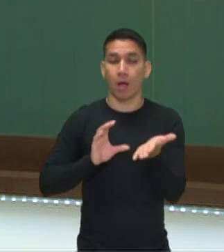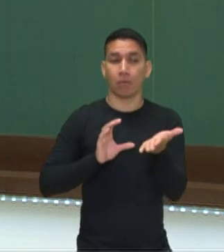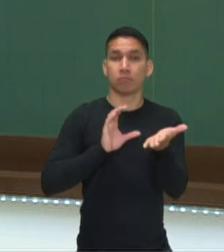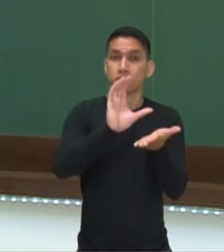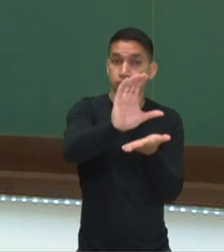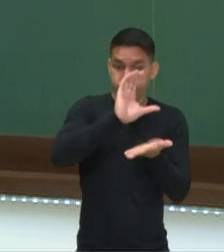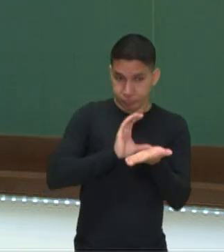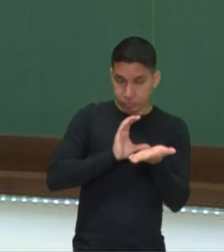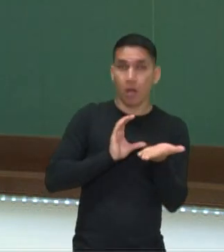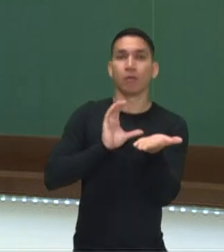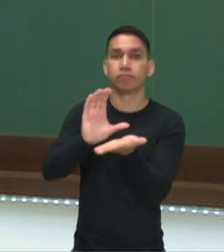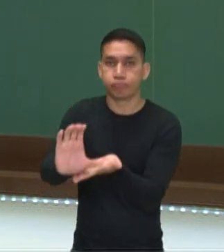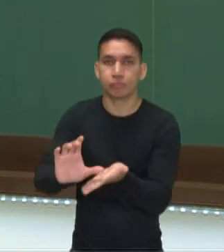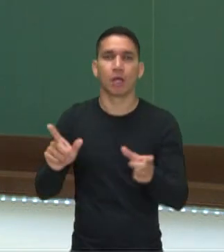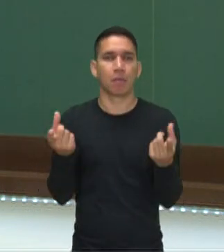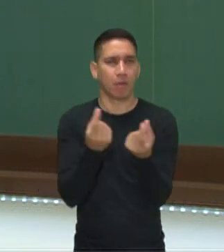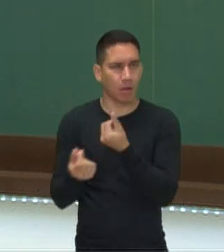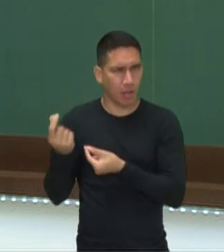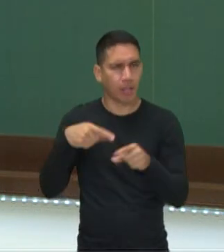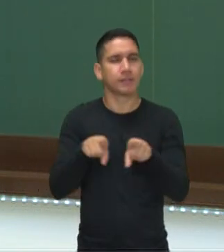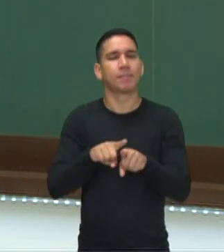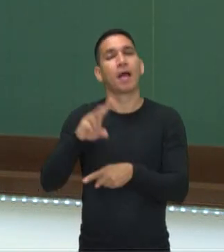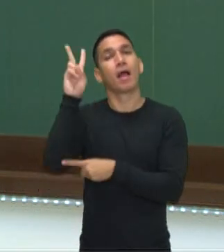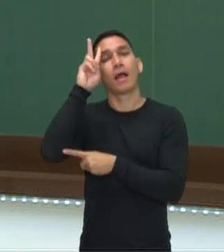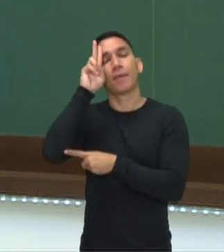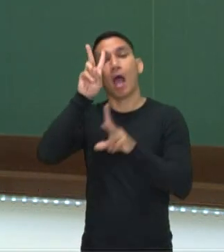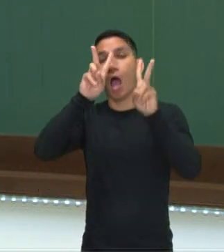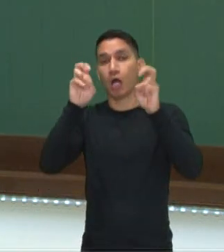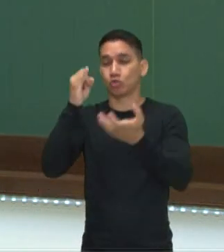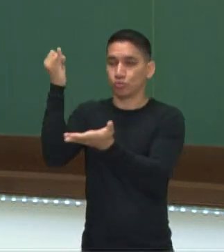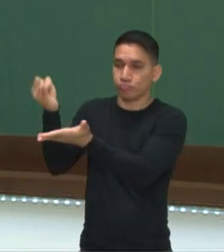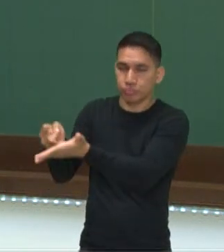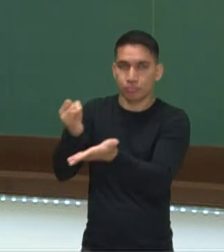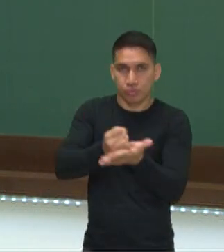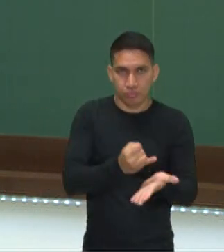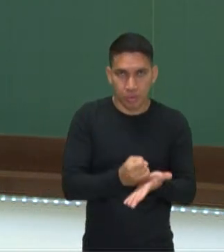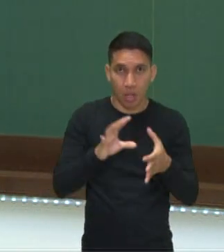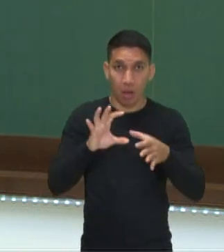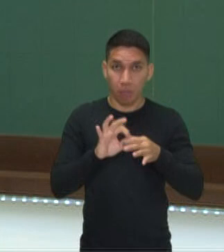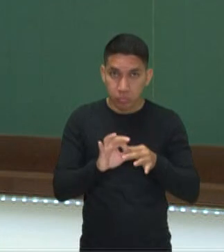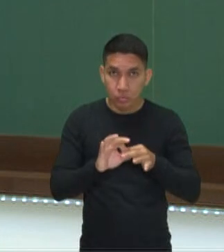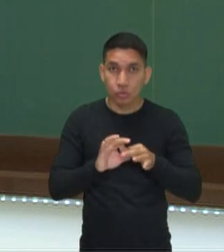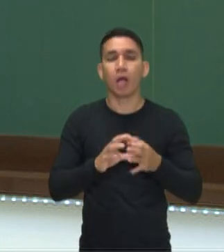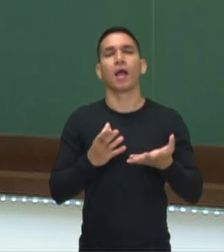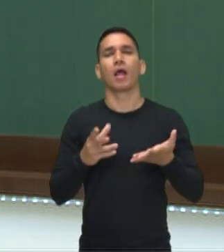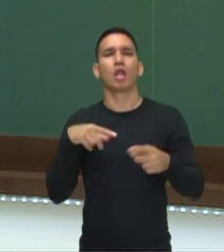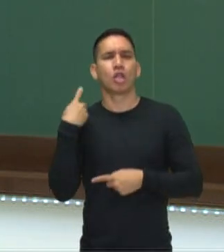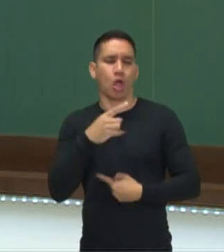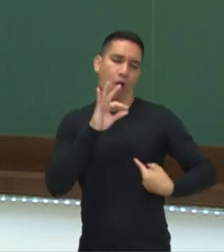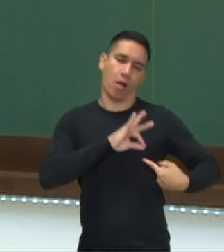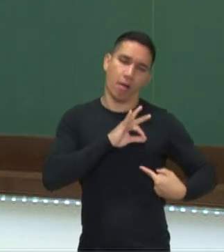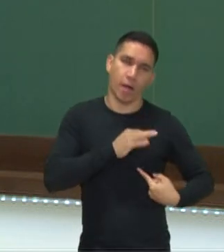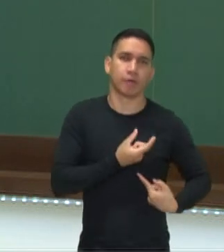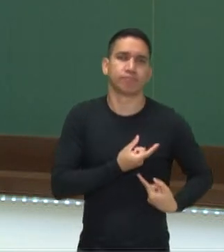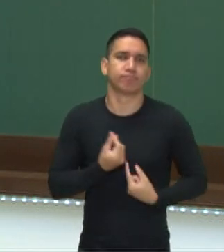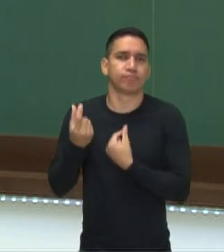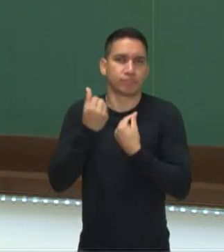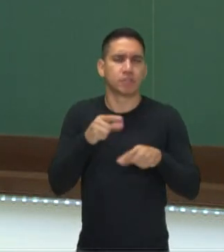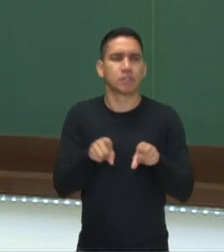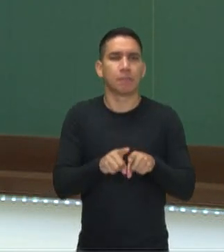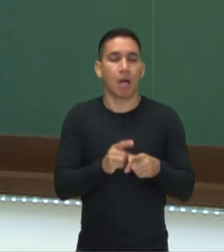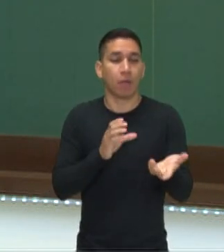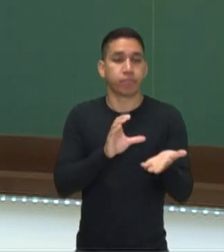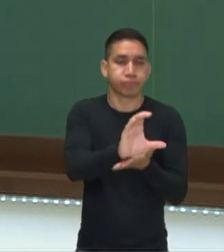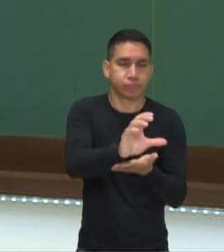e passivo financeiro e relembramos a respeito dos impostos que incidem também a nossa renda e também sobre as